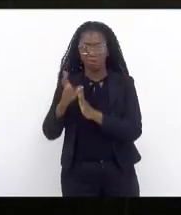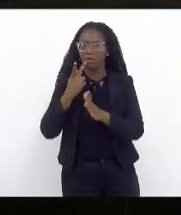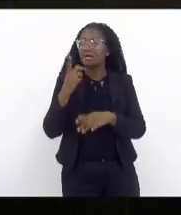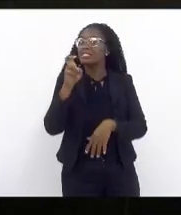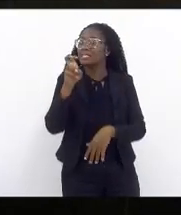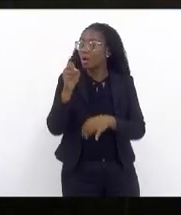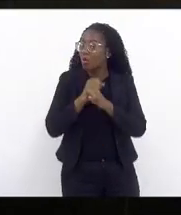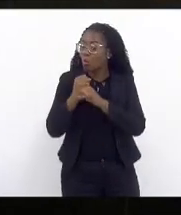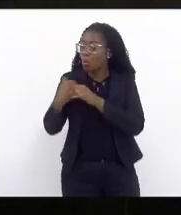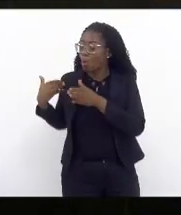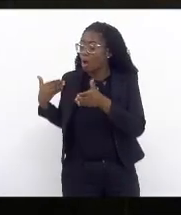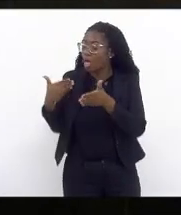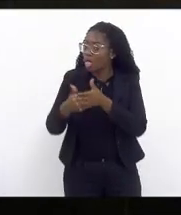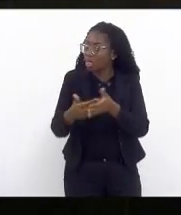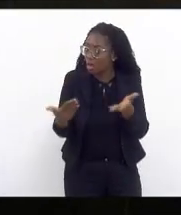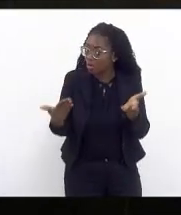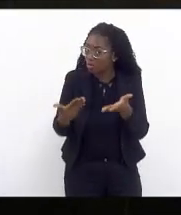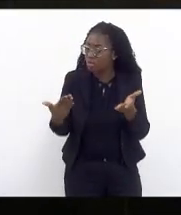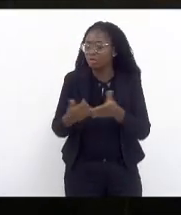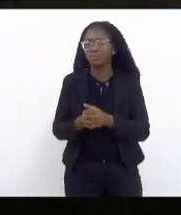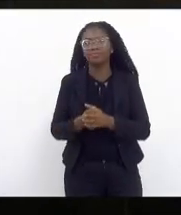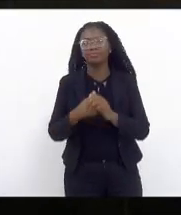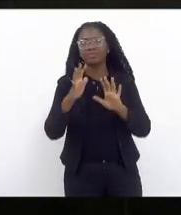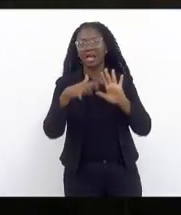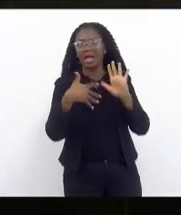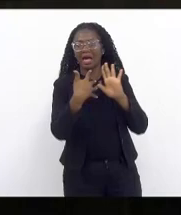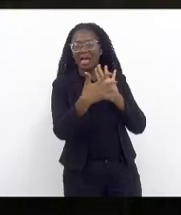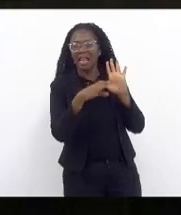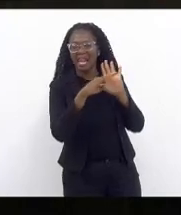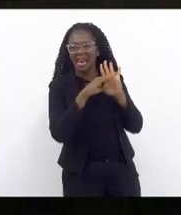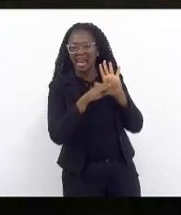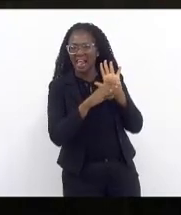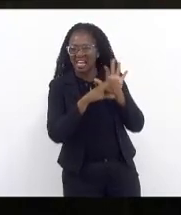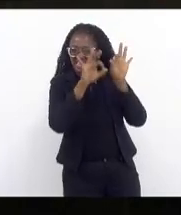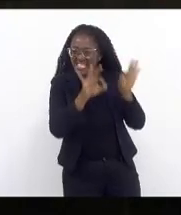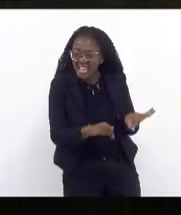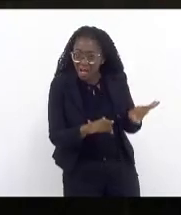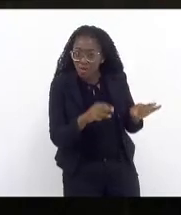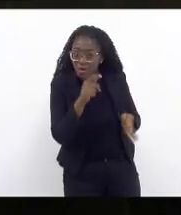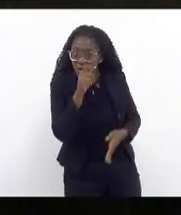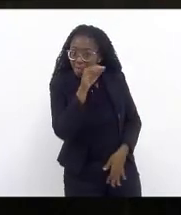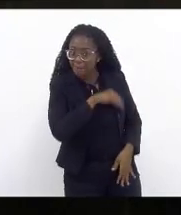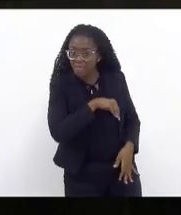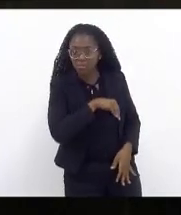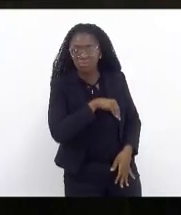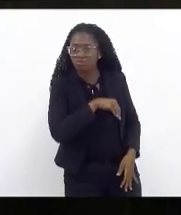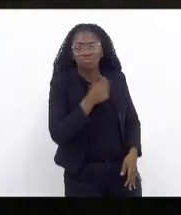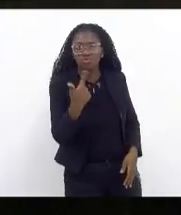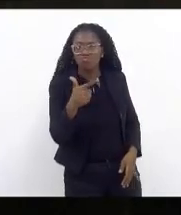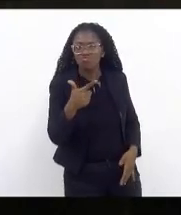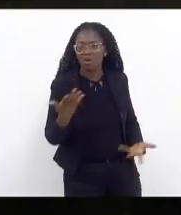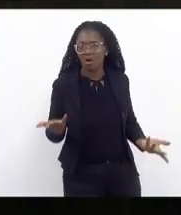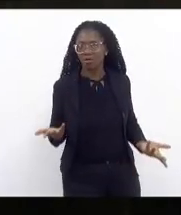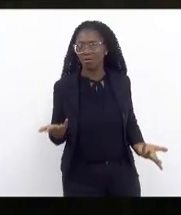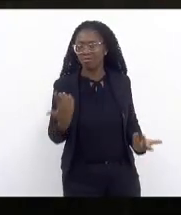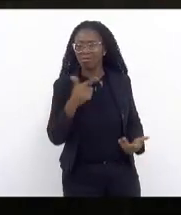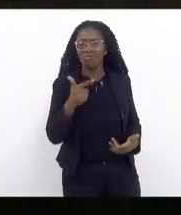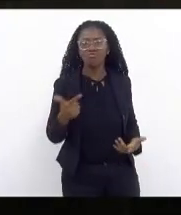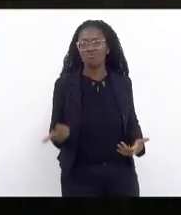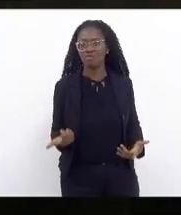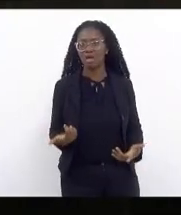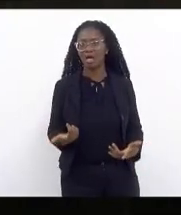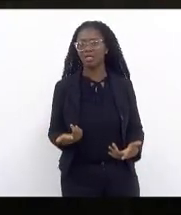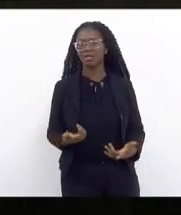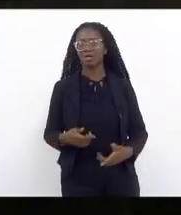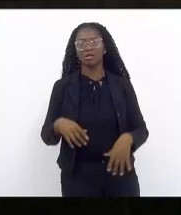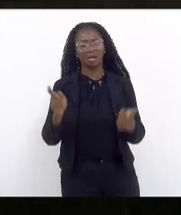cá calendário sem calendário com adiamento do calendário de pagamento uma incapacidade enorme do Rio de